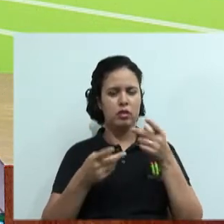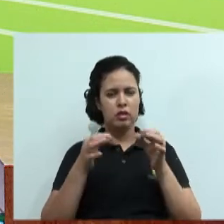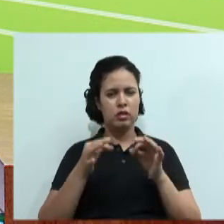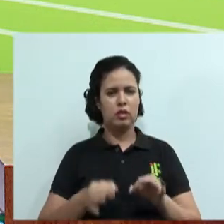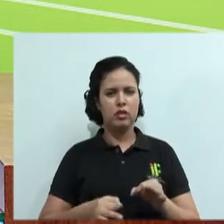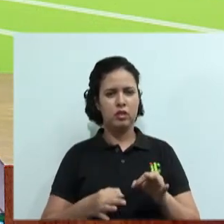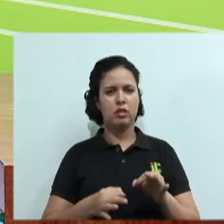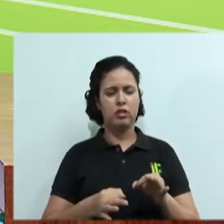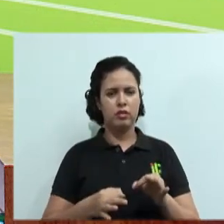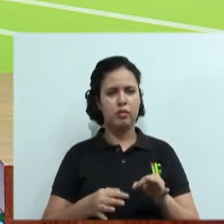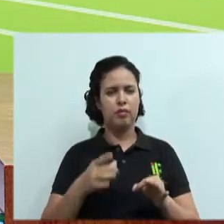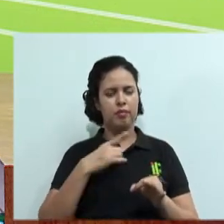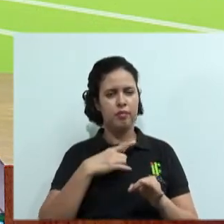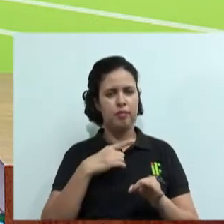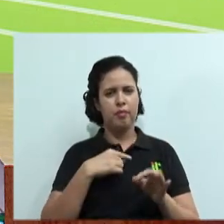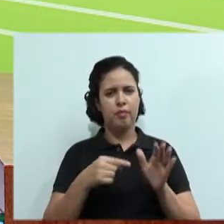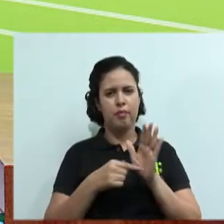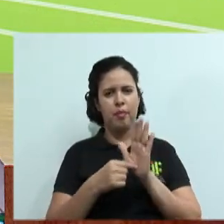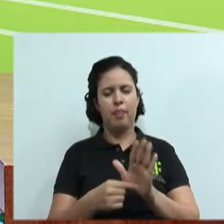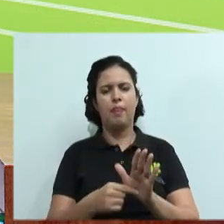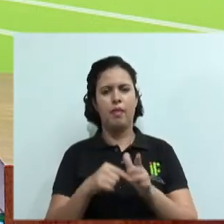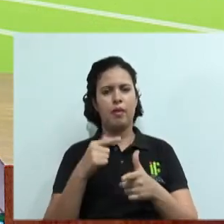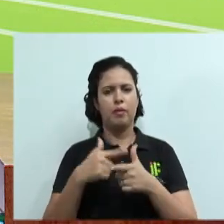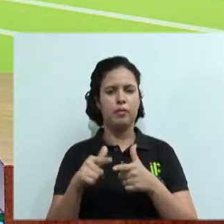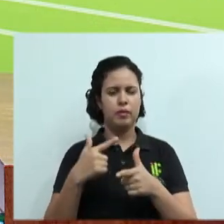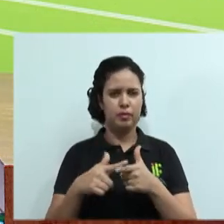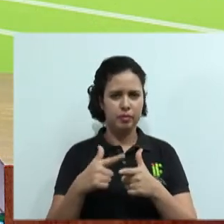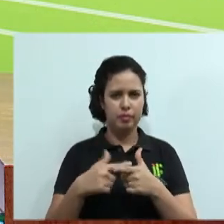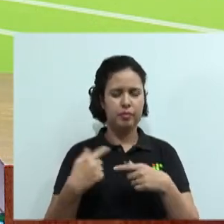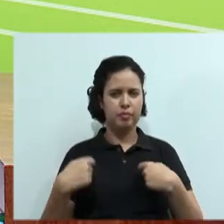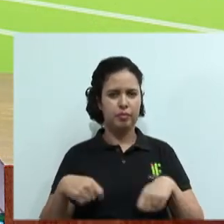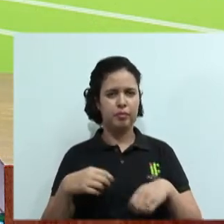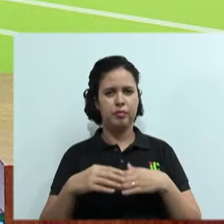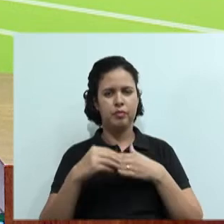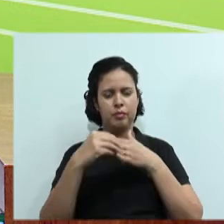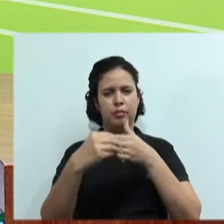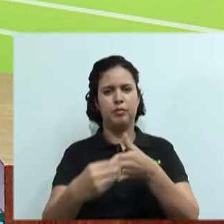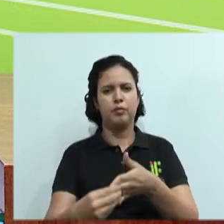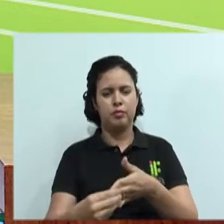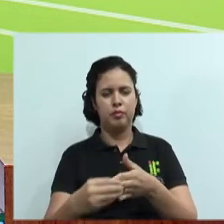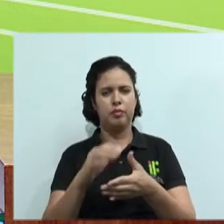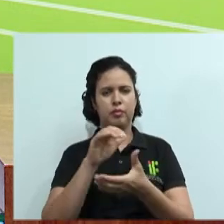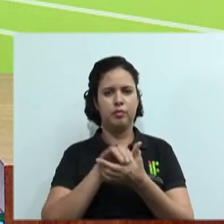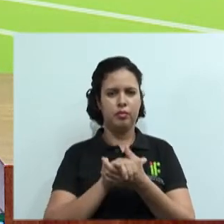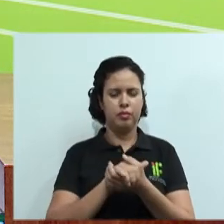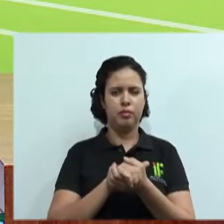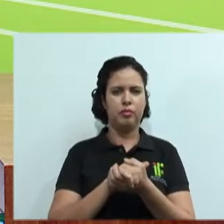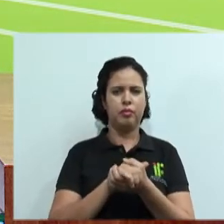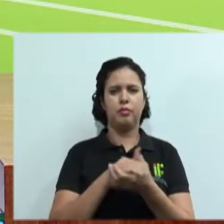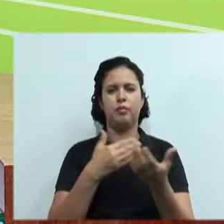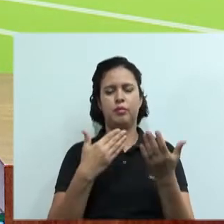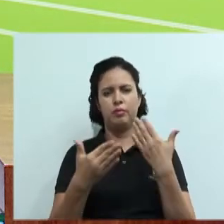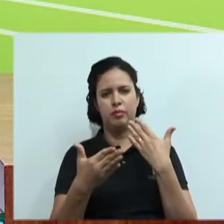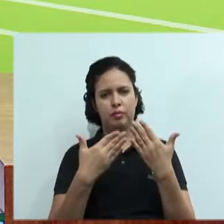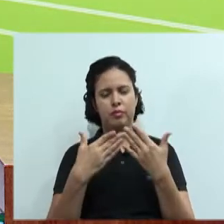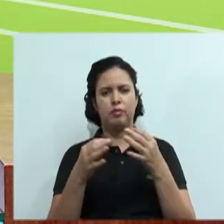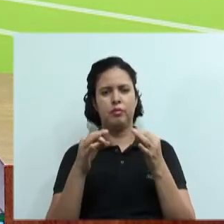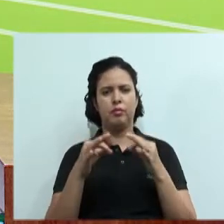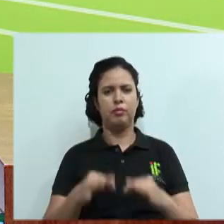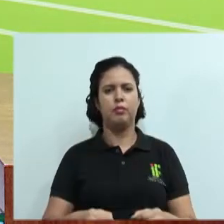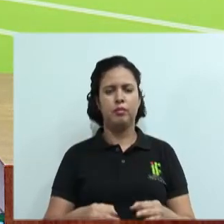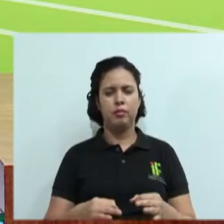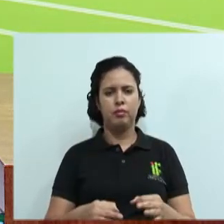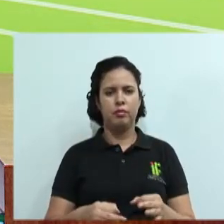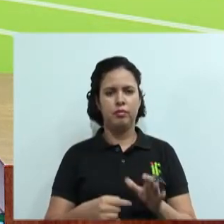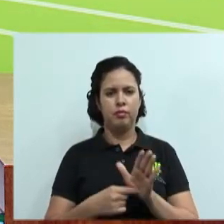negócio. Eu tenho uma situação, está acontecendo um problema, preciso levar minha esposa. Ele chegou conversando de uma forma muito mais educada e